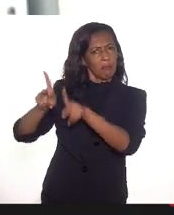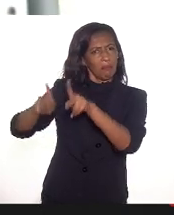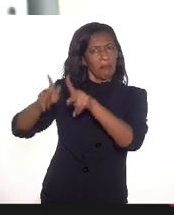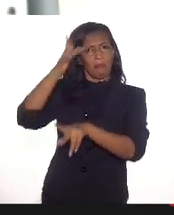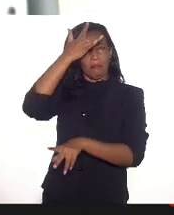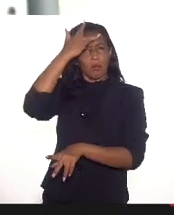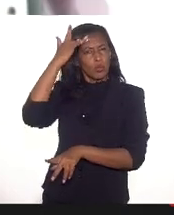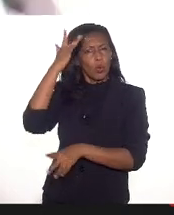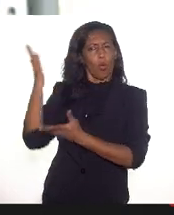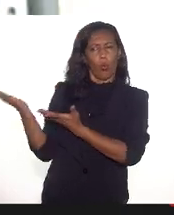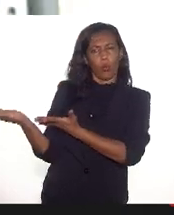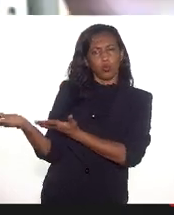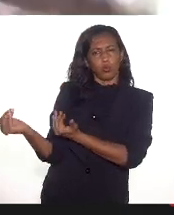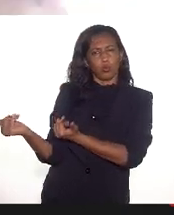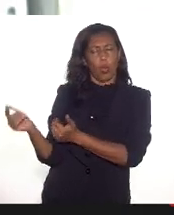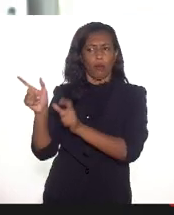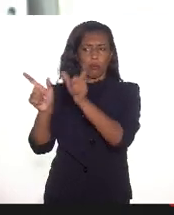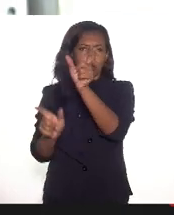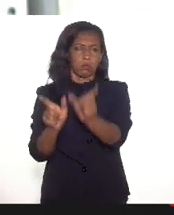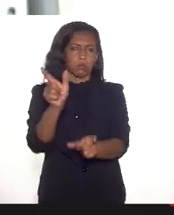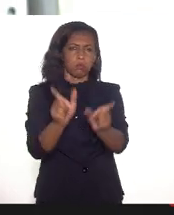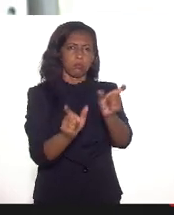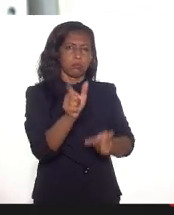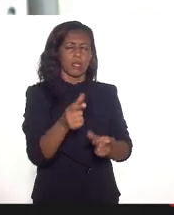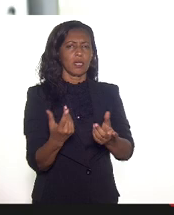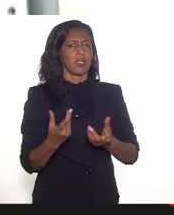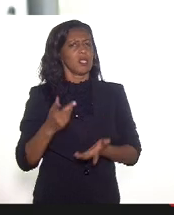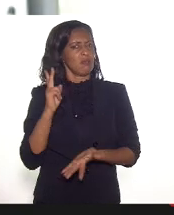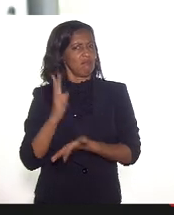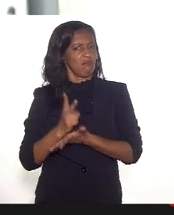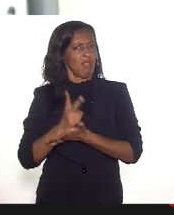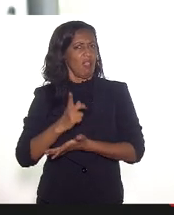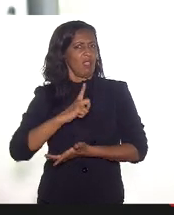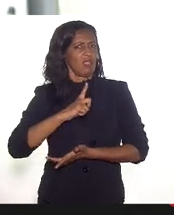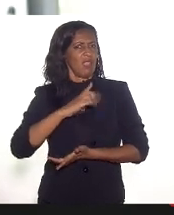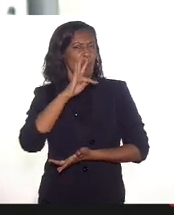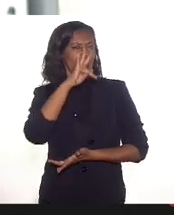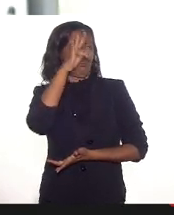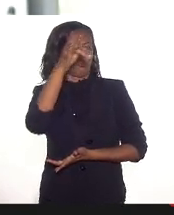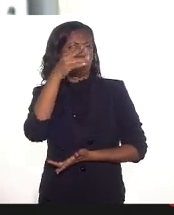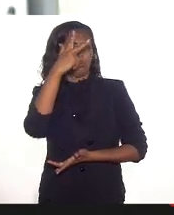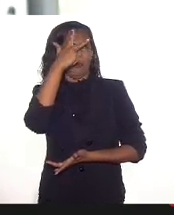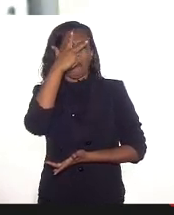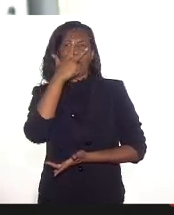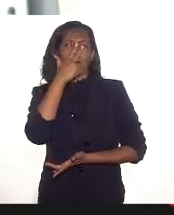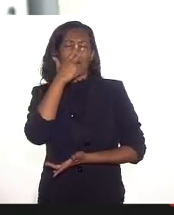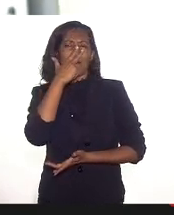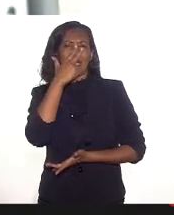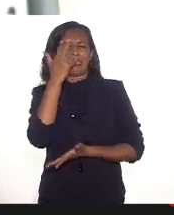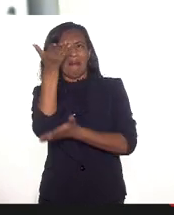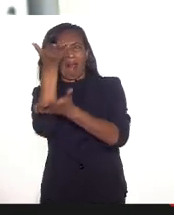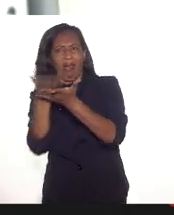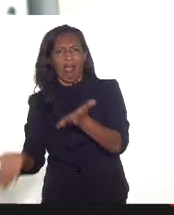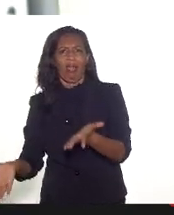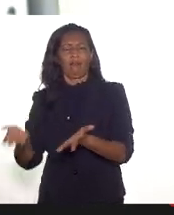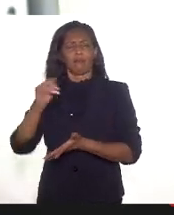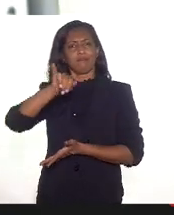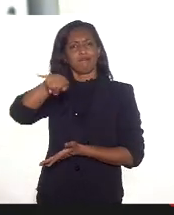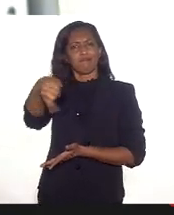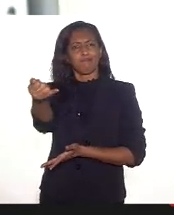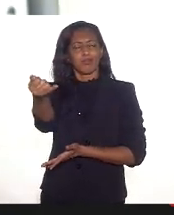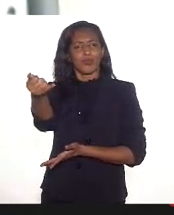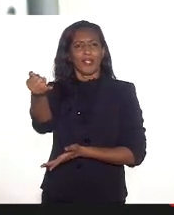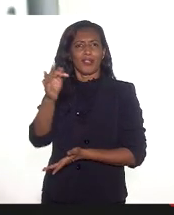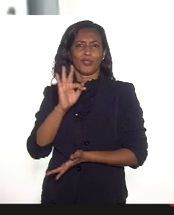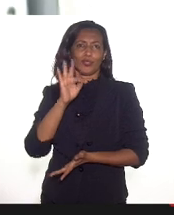para aqueles jovens, cidadãos que muitas vezes têm o seu futuro sequestrado, que perdem a possibilidade de